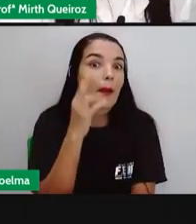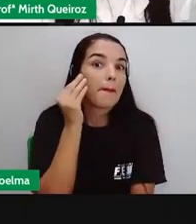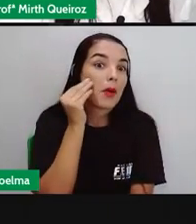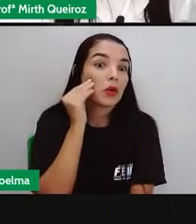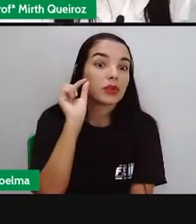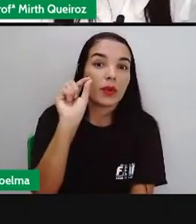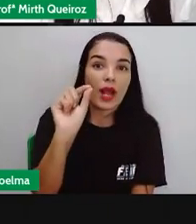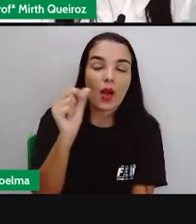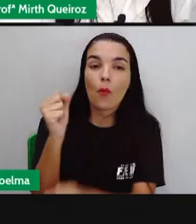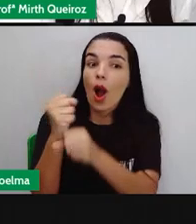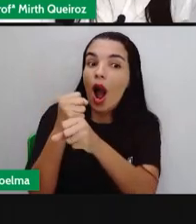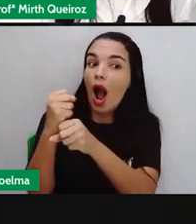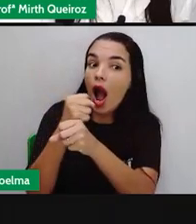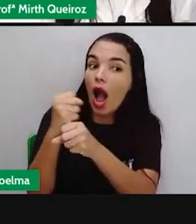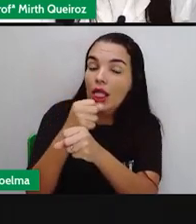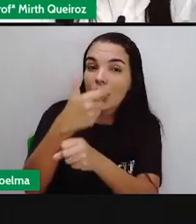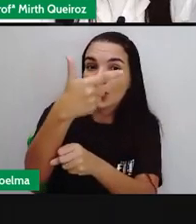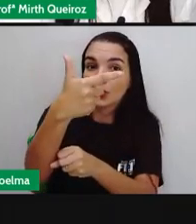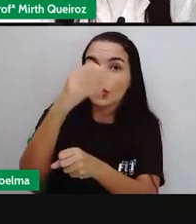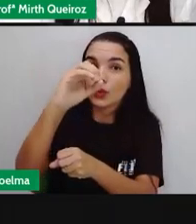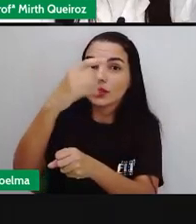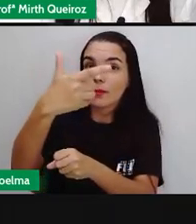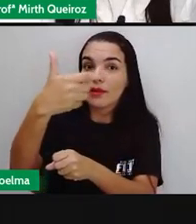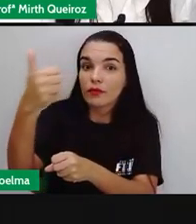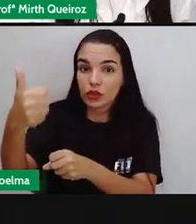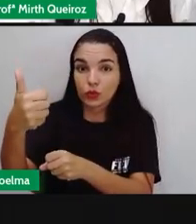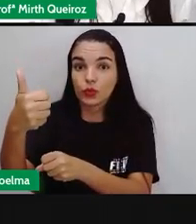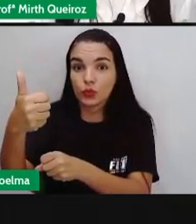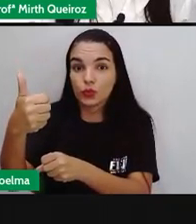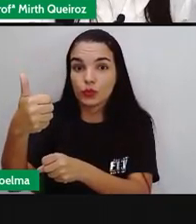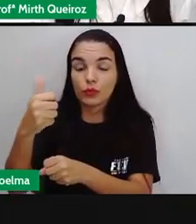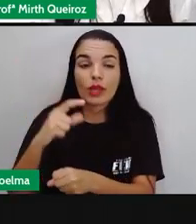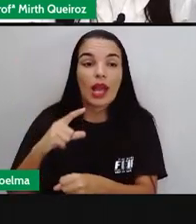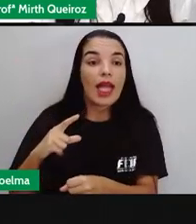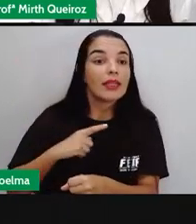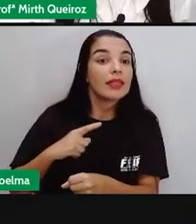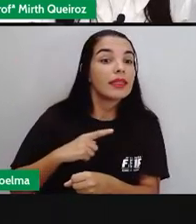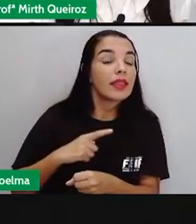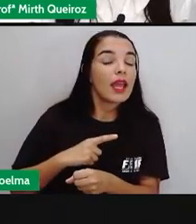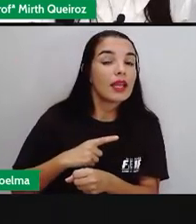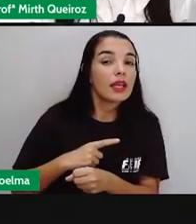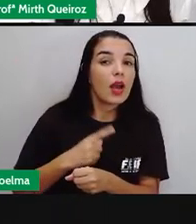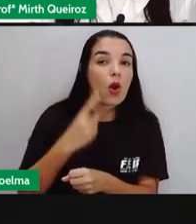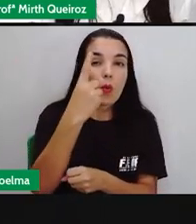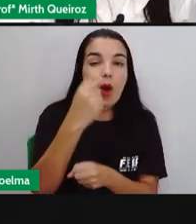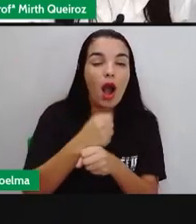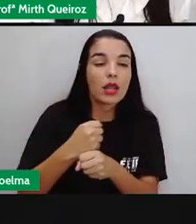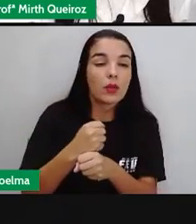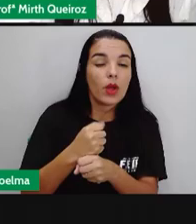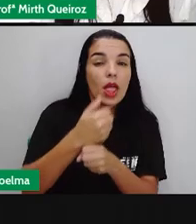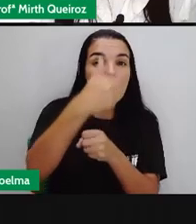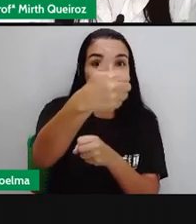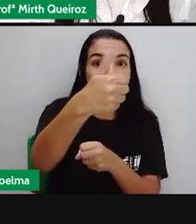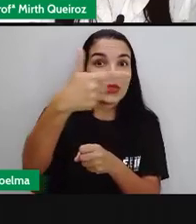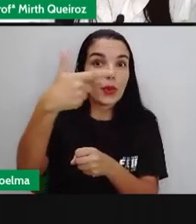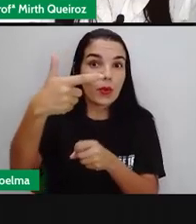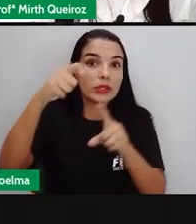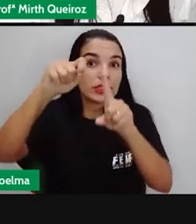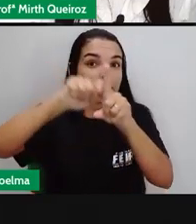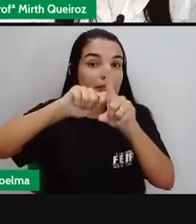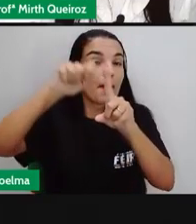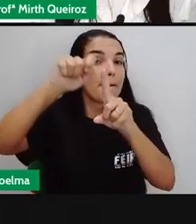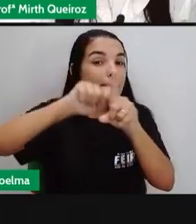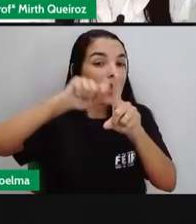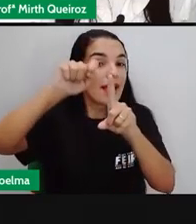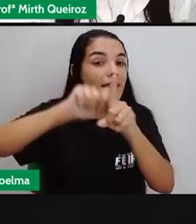2021 Um ano Tem quantos meses? 12 meses 1, 2, 3, 4, 5,